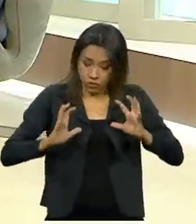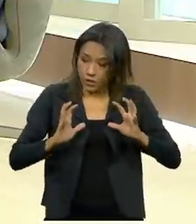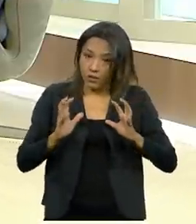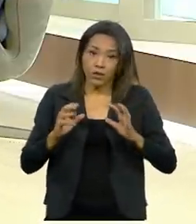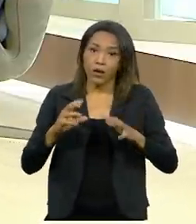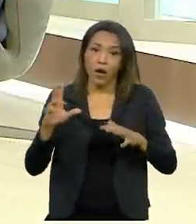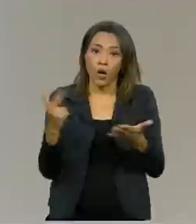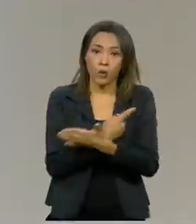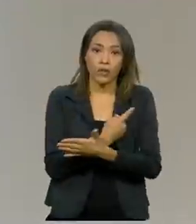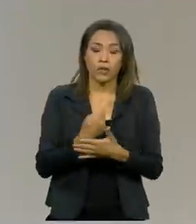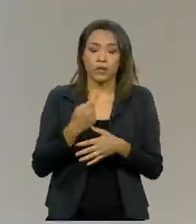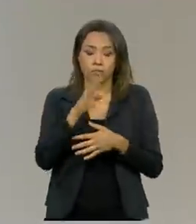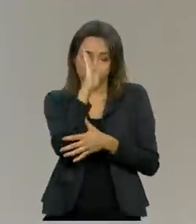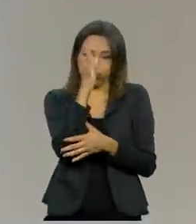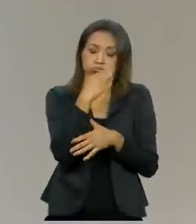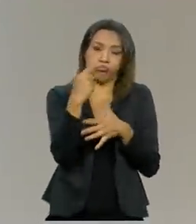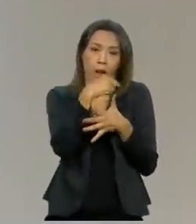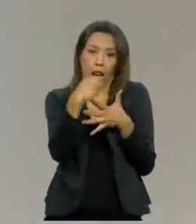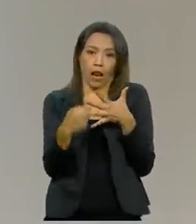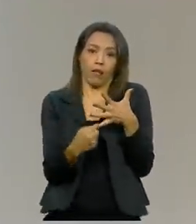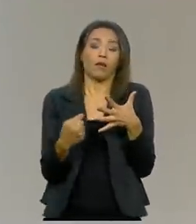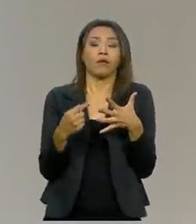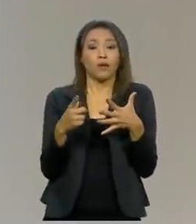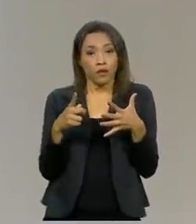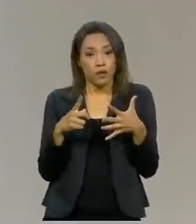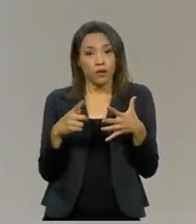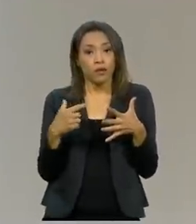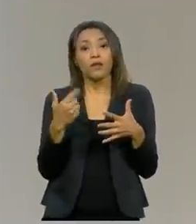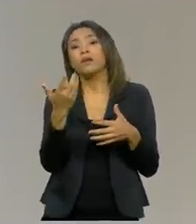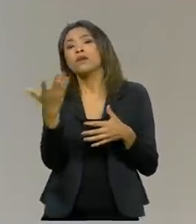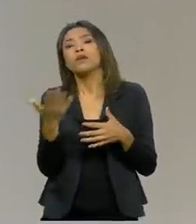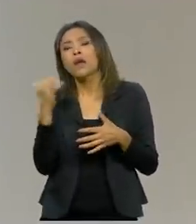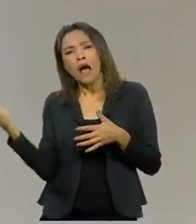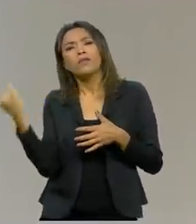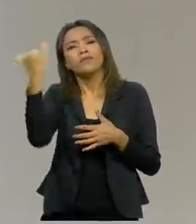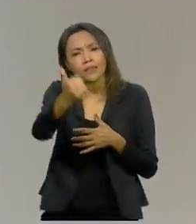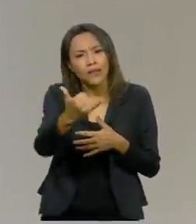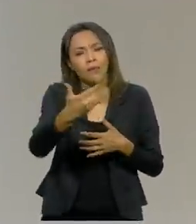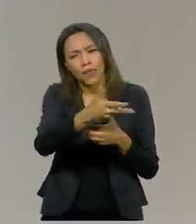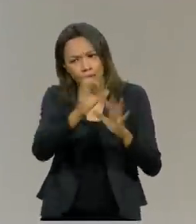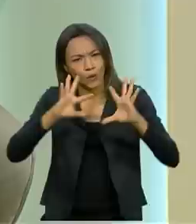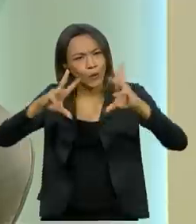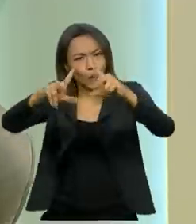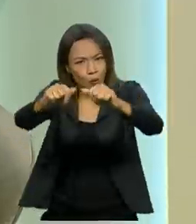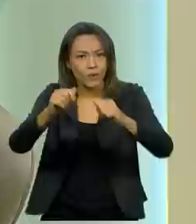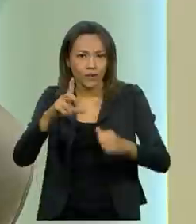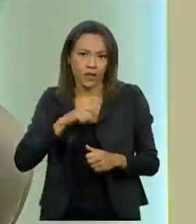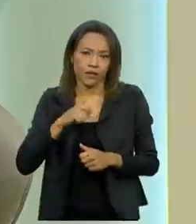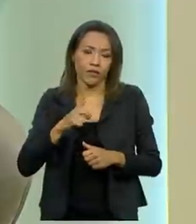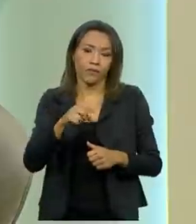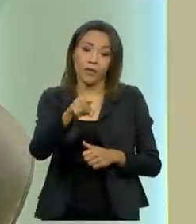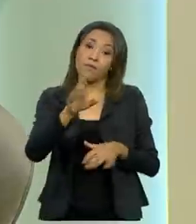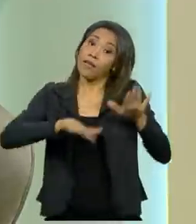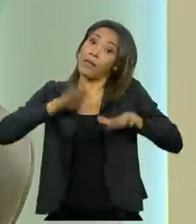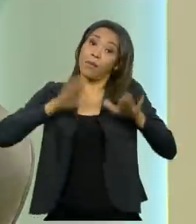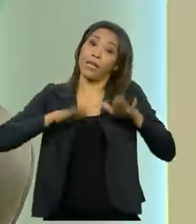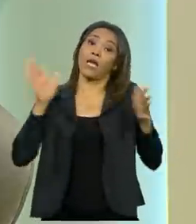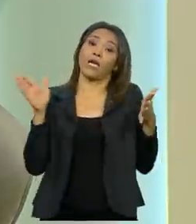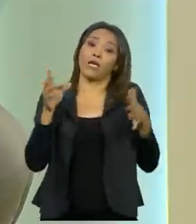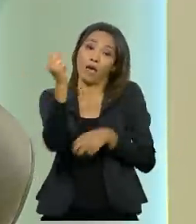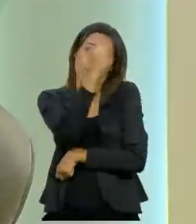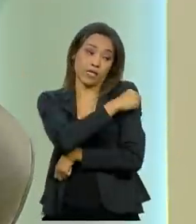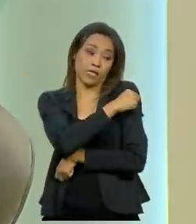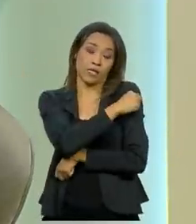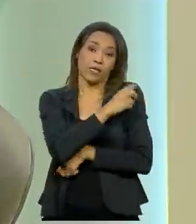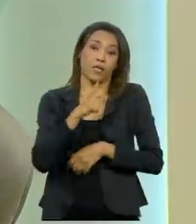a segunda dose. Eu conheço várias. Então, eu vou aproveitar o gancho do palco, se eu falar, dar o recado completo para todo mundo. Bom, depende da reação que apresentou a vacina, né?